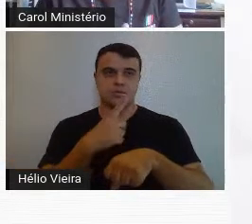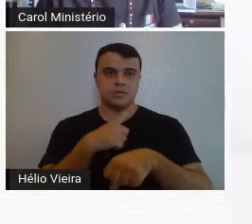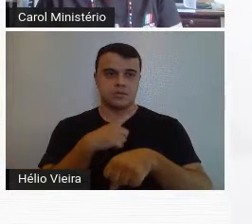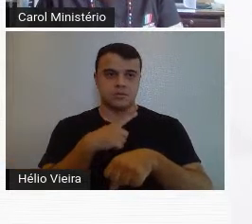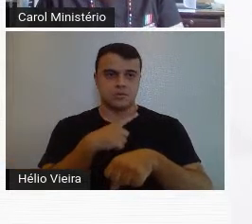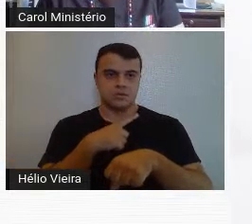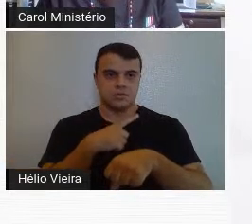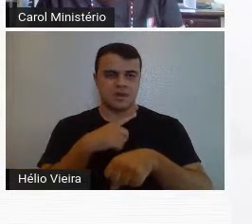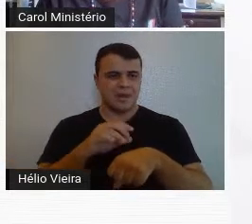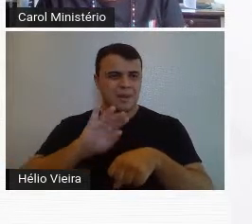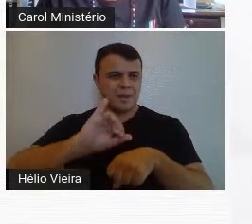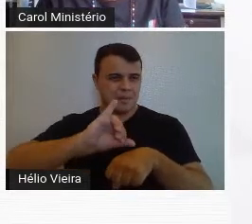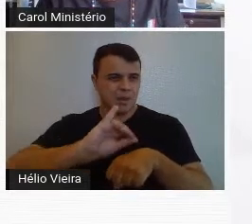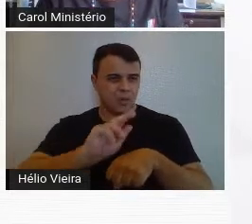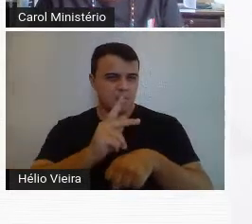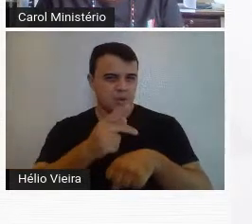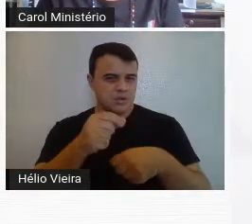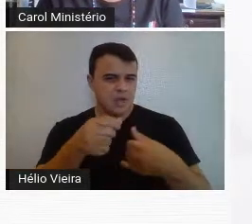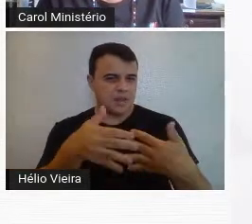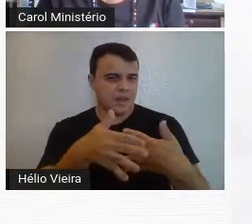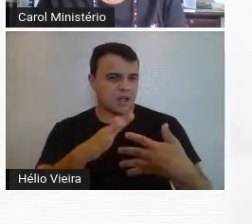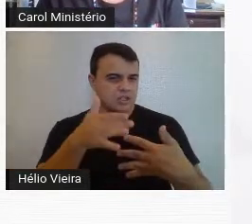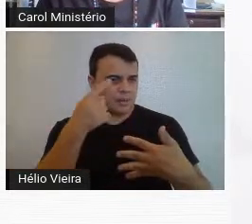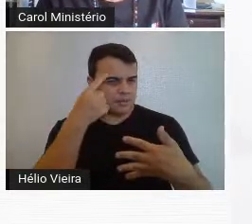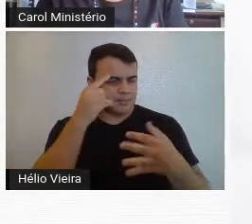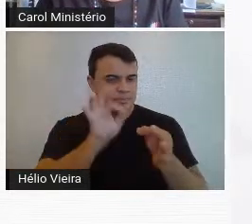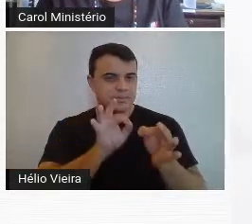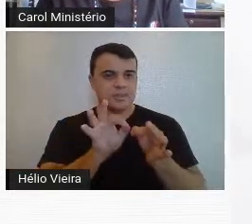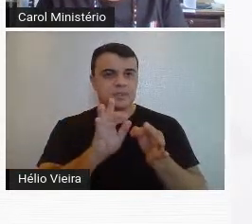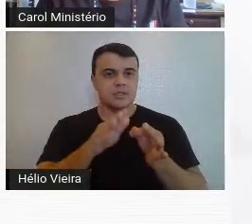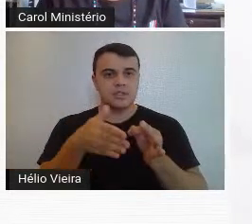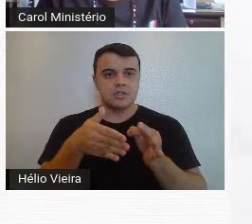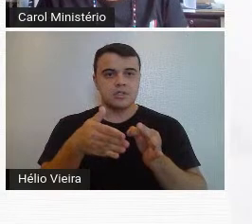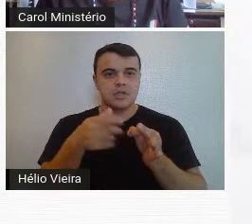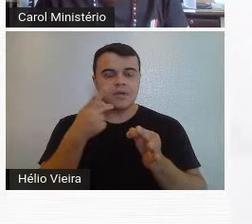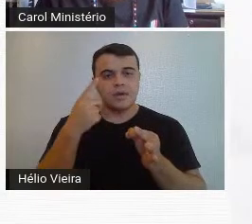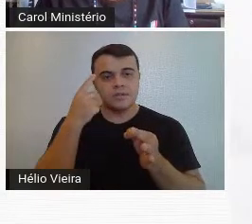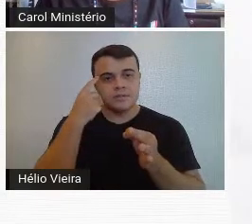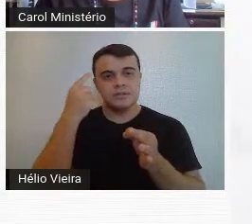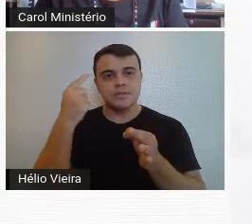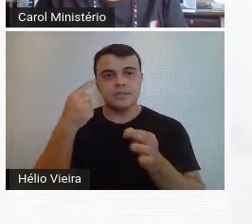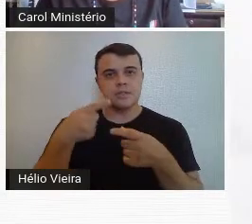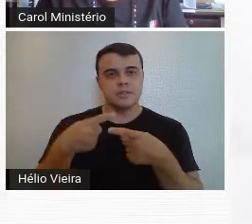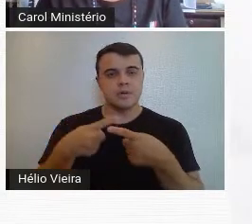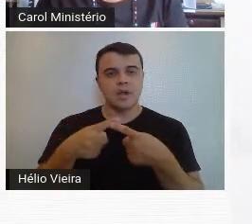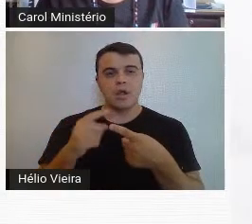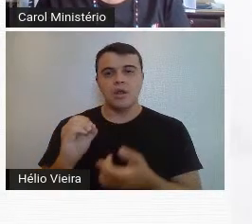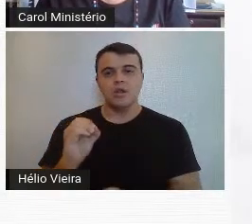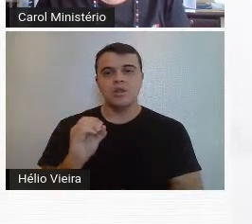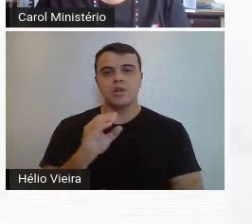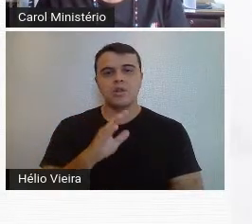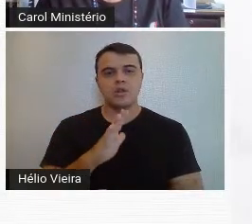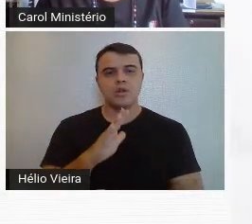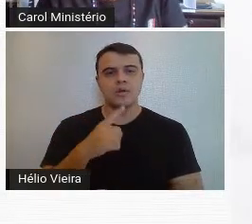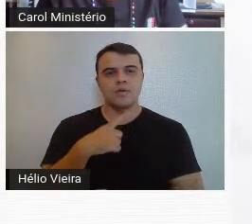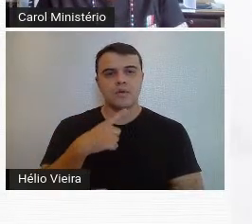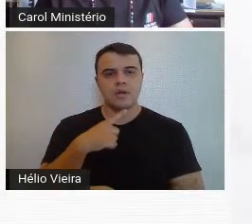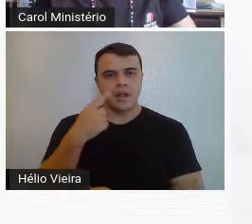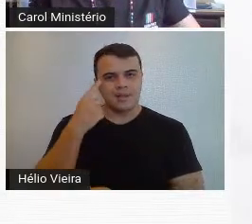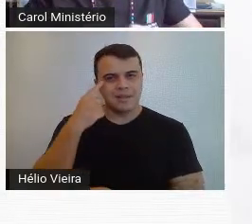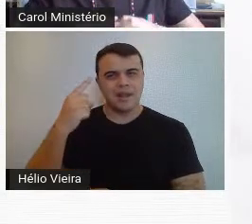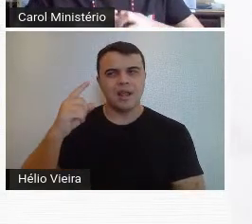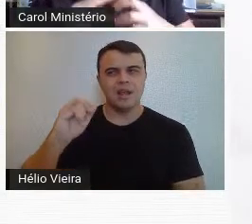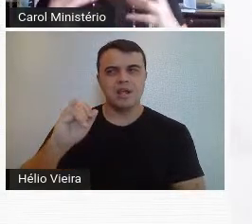Belo Horizonte foi uma cidade pensada já a partir dessa ideologia da modernidade, do iluminismo,